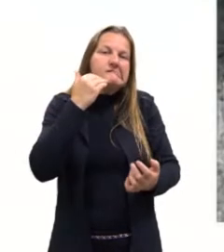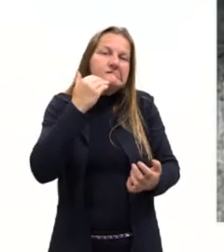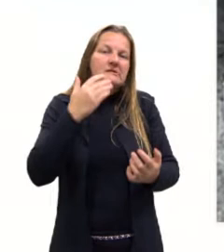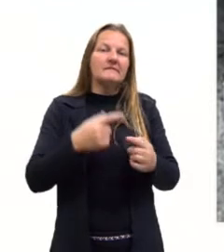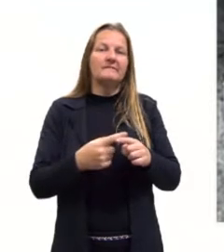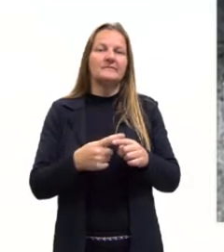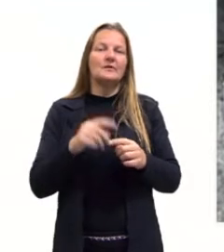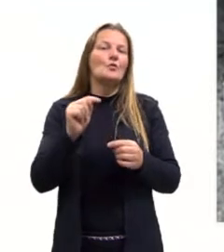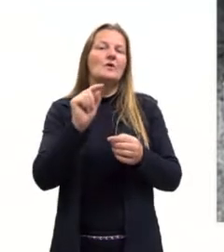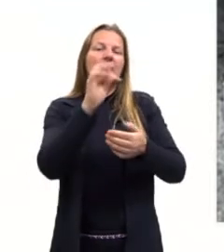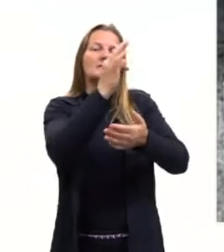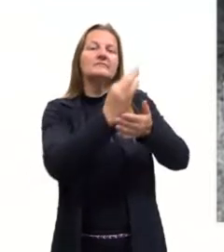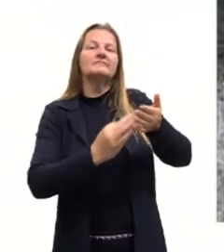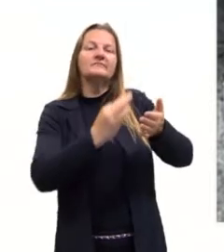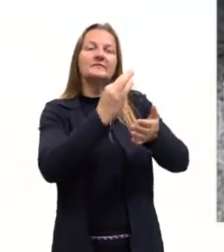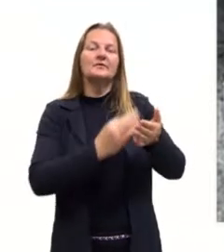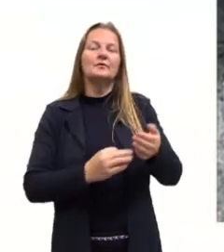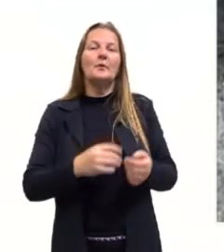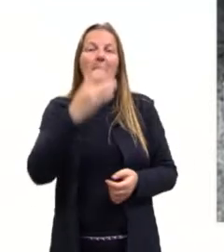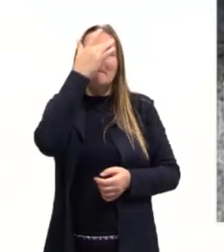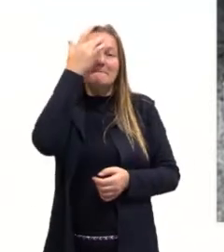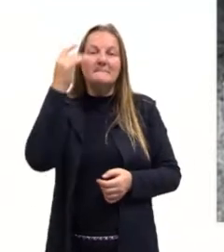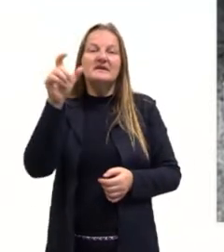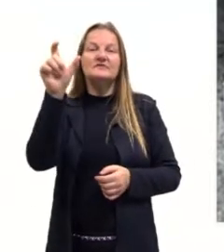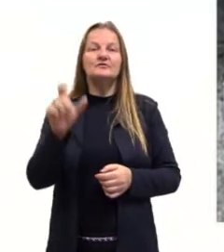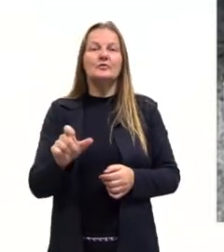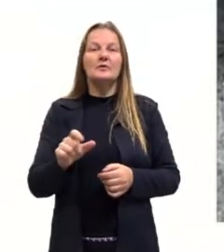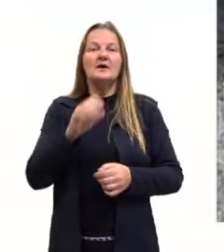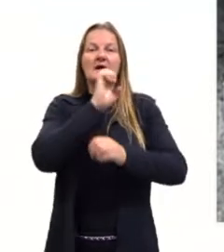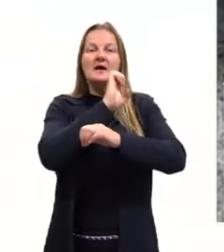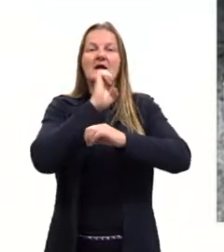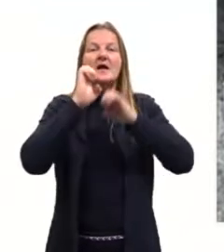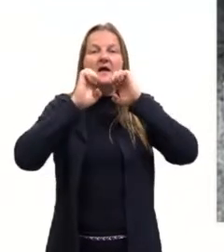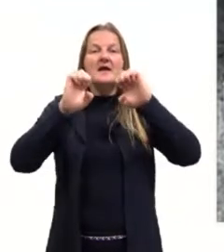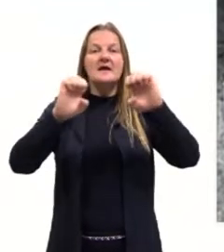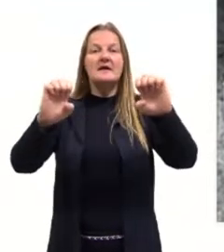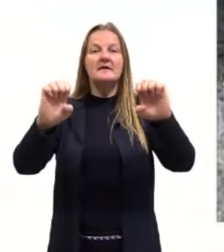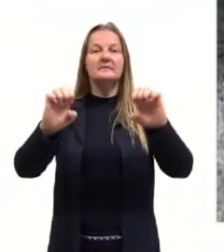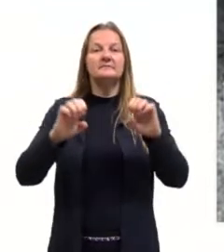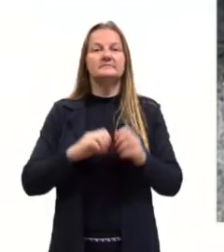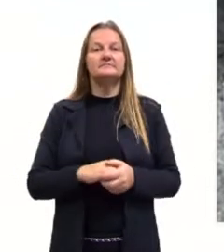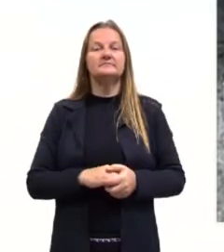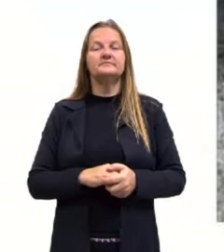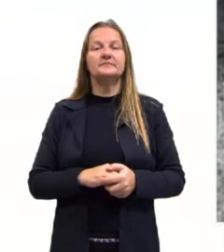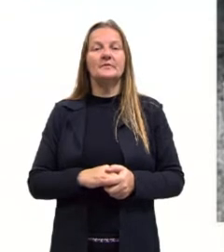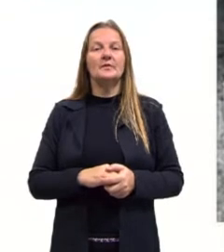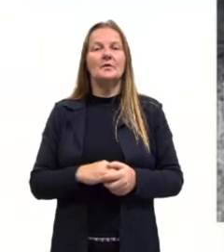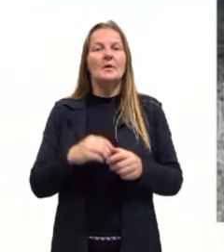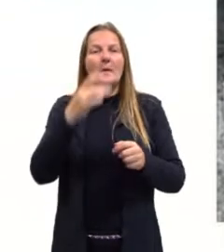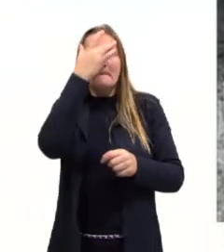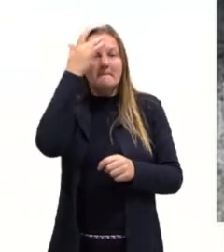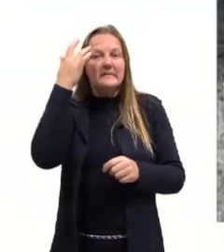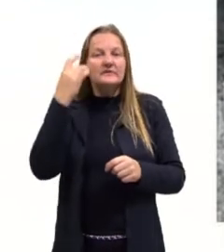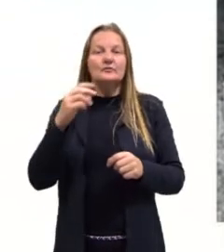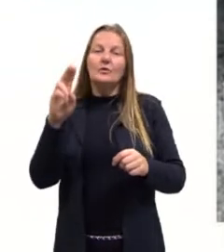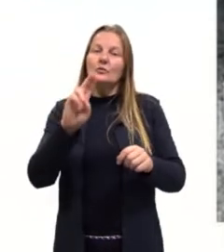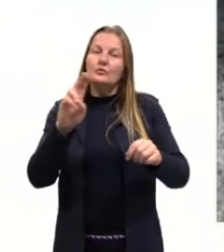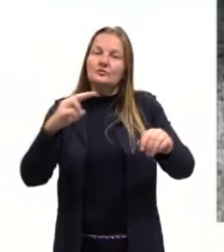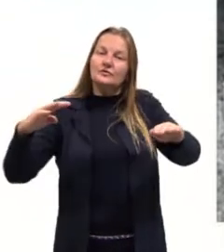esse texto está falando? O emissor, com quem está falando? Diretamente com o